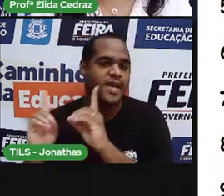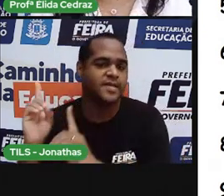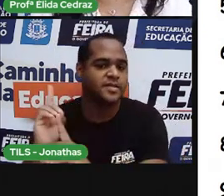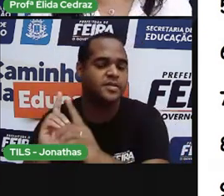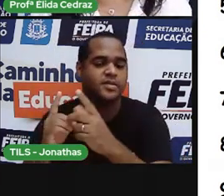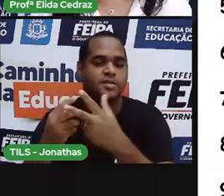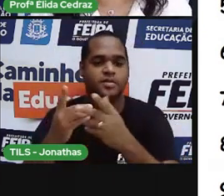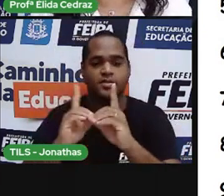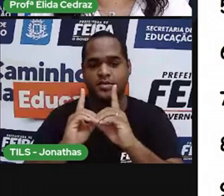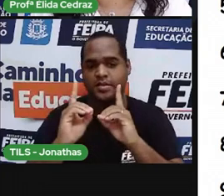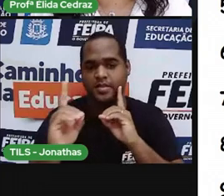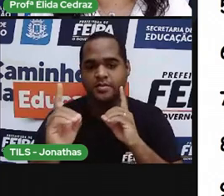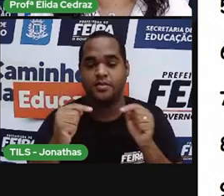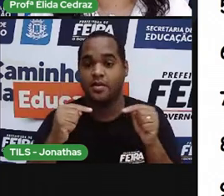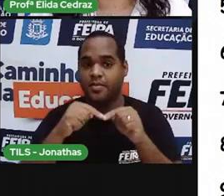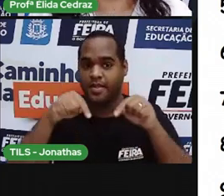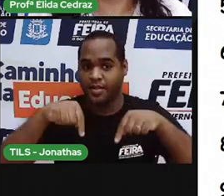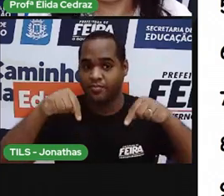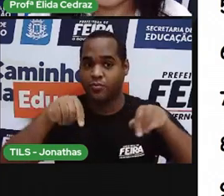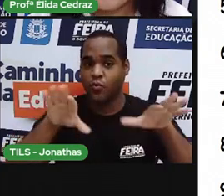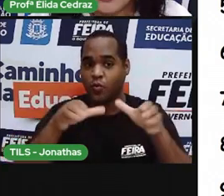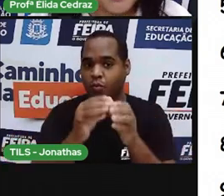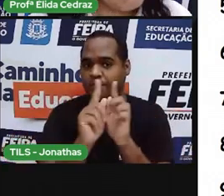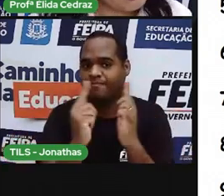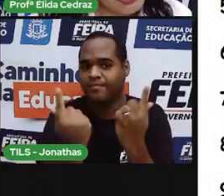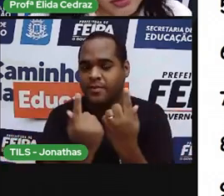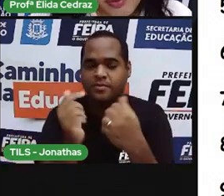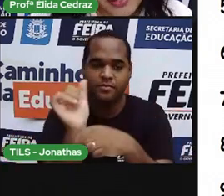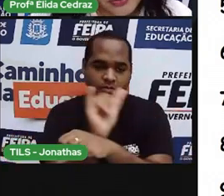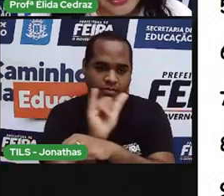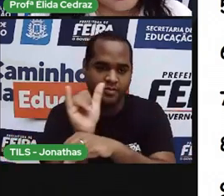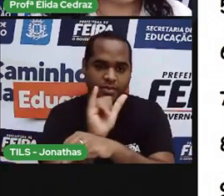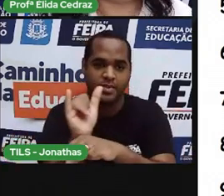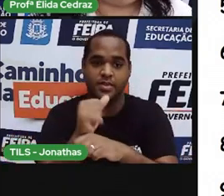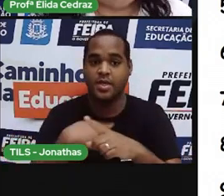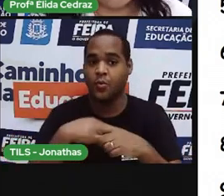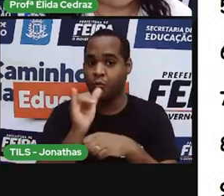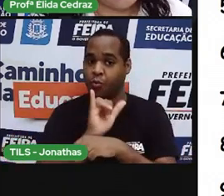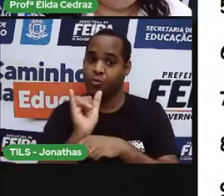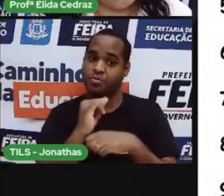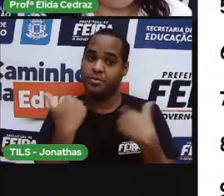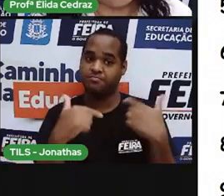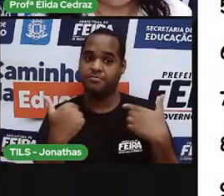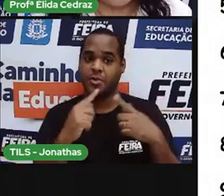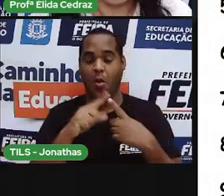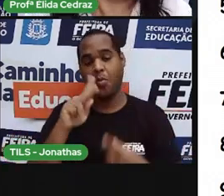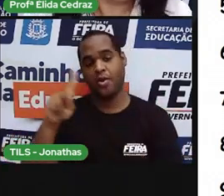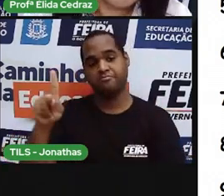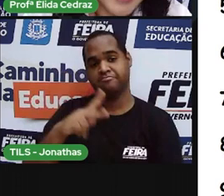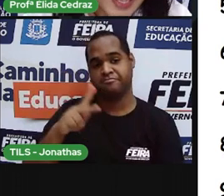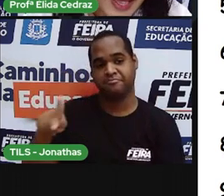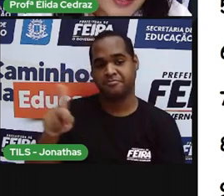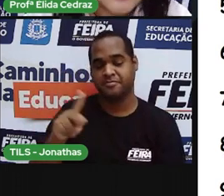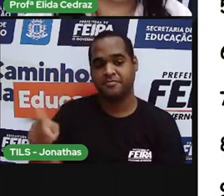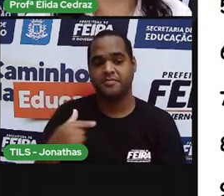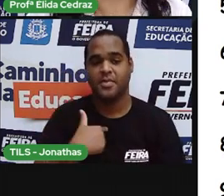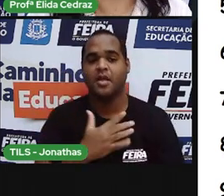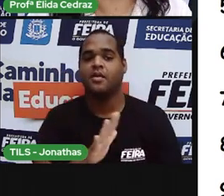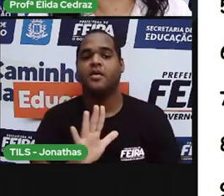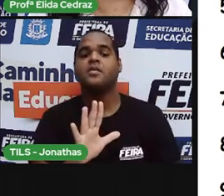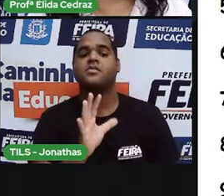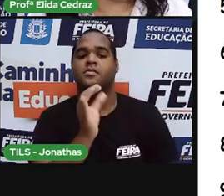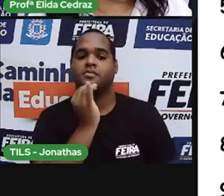esse suporte aqui no YouTube. A Pro não é YouTube, a Pro é Pro. Mas,